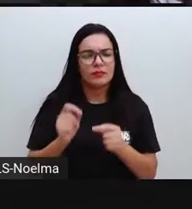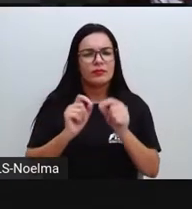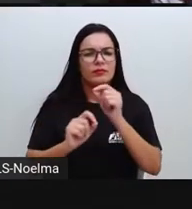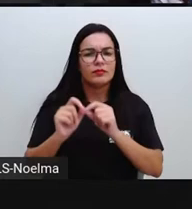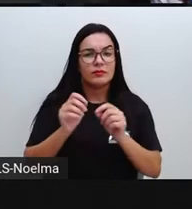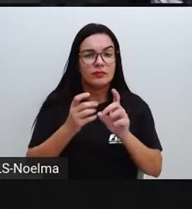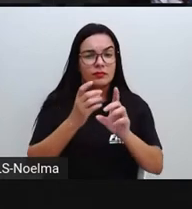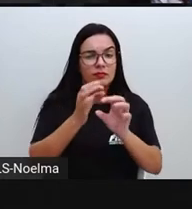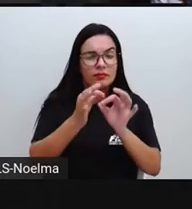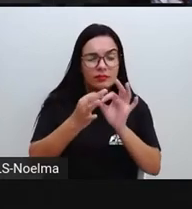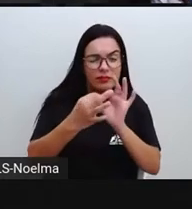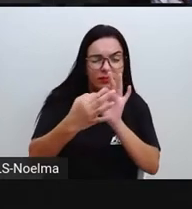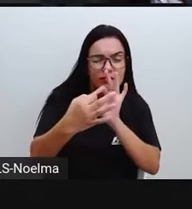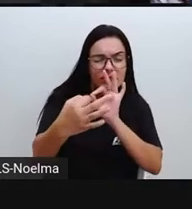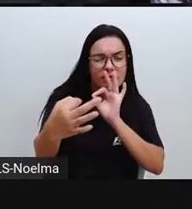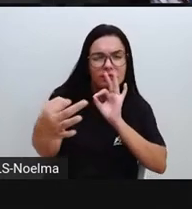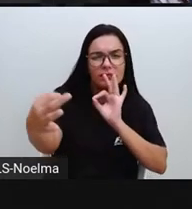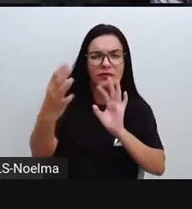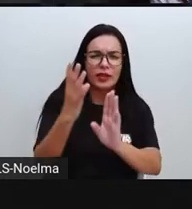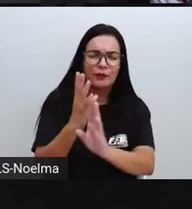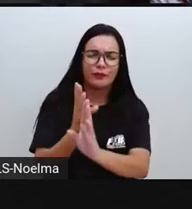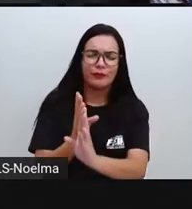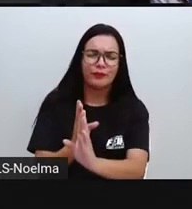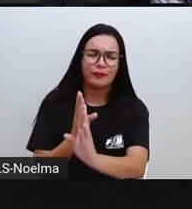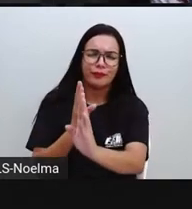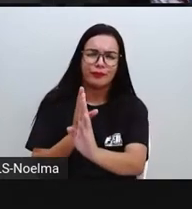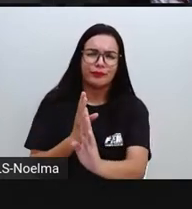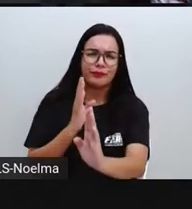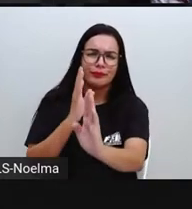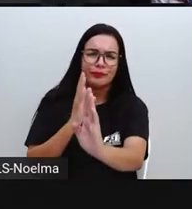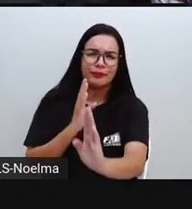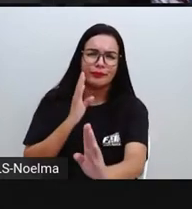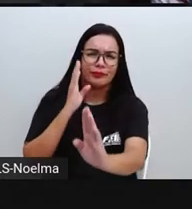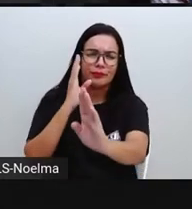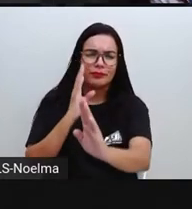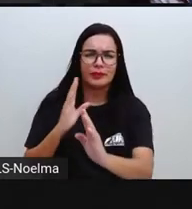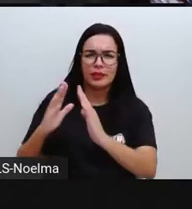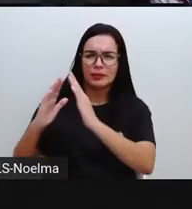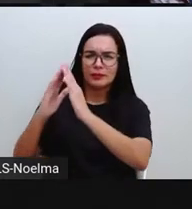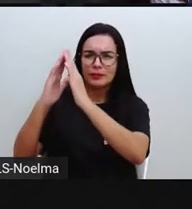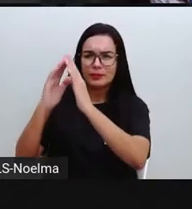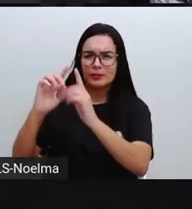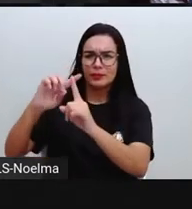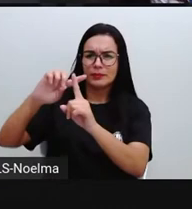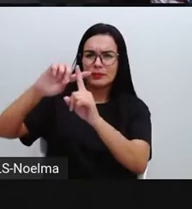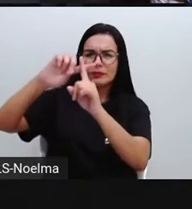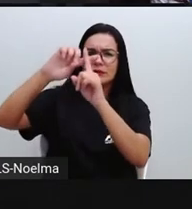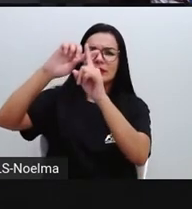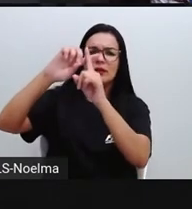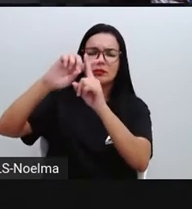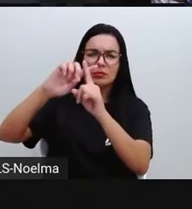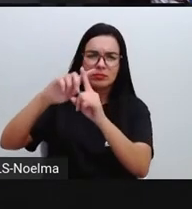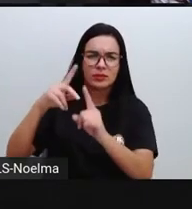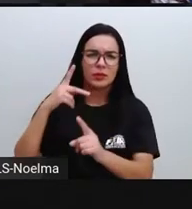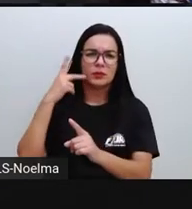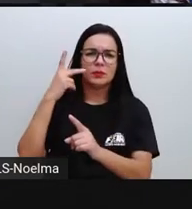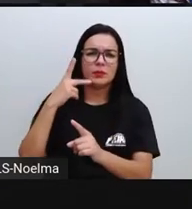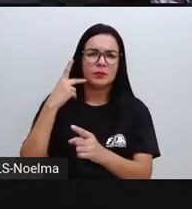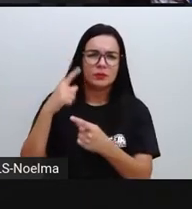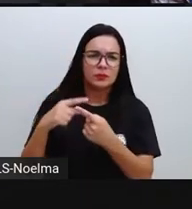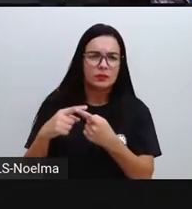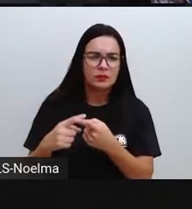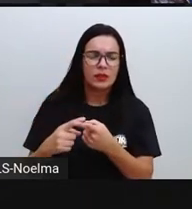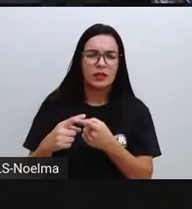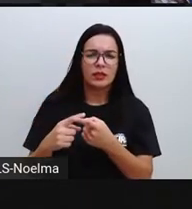públicos que são enfrentados pela população e dependem desses serviços. As estruturas dos postos de saúde